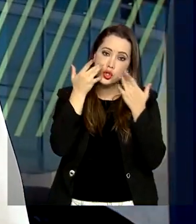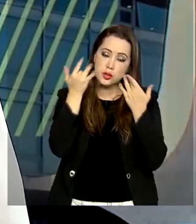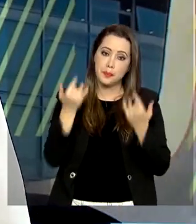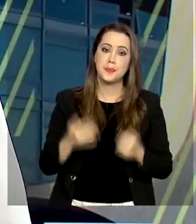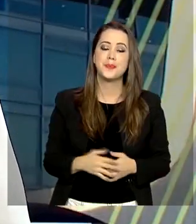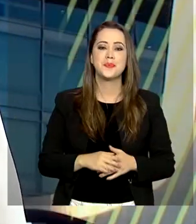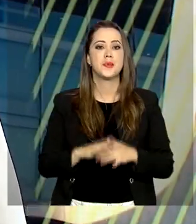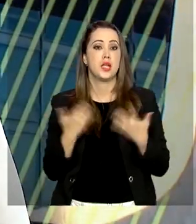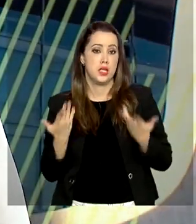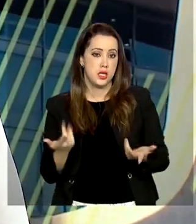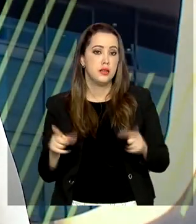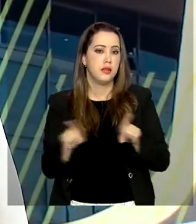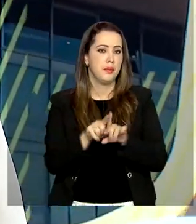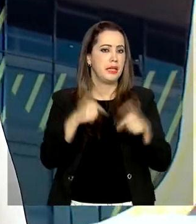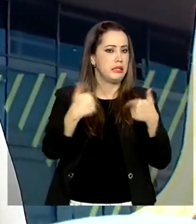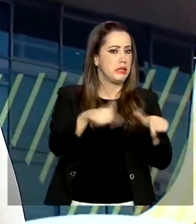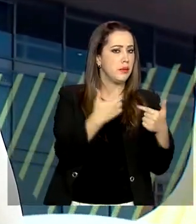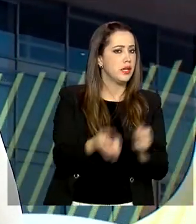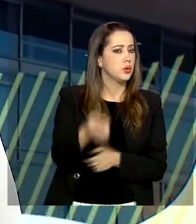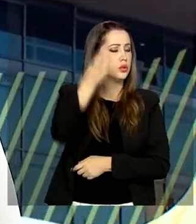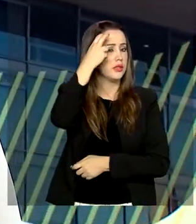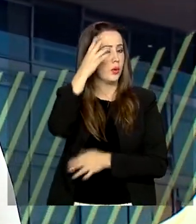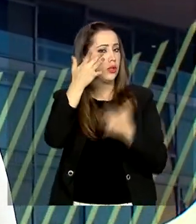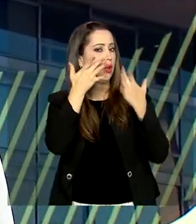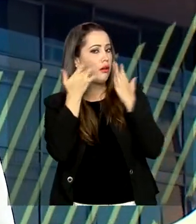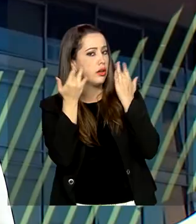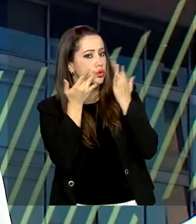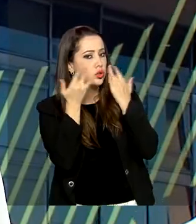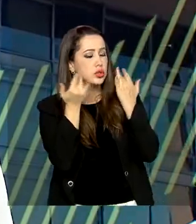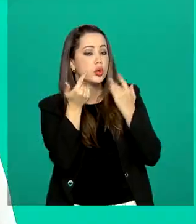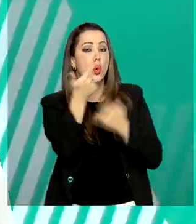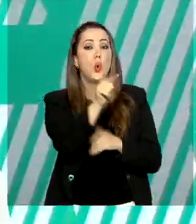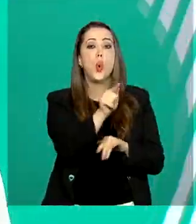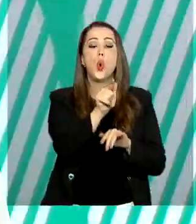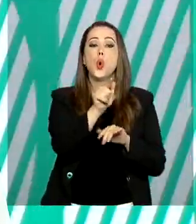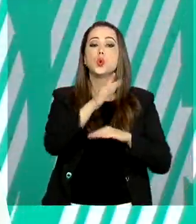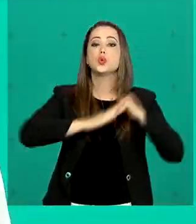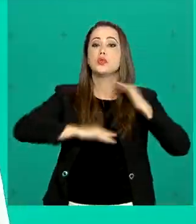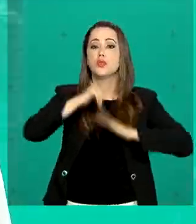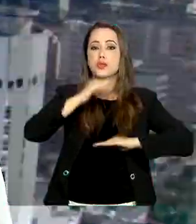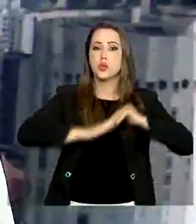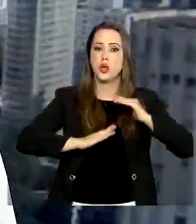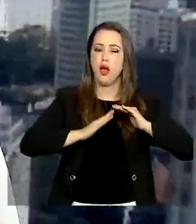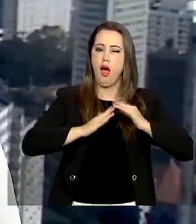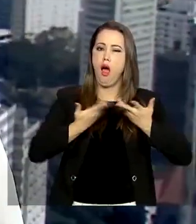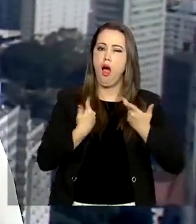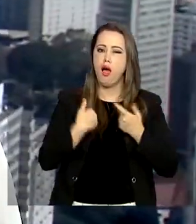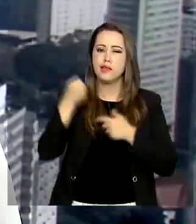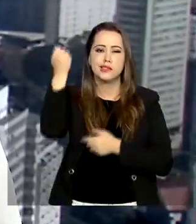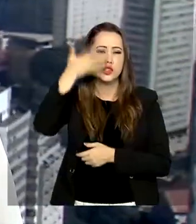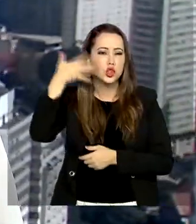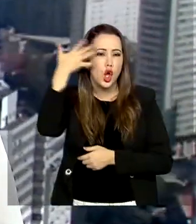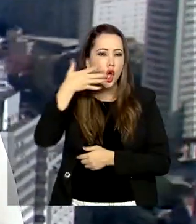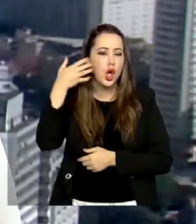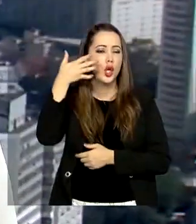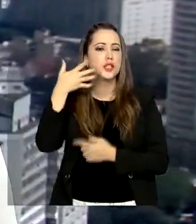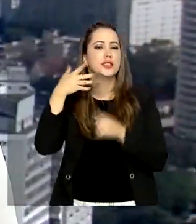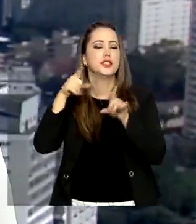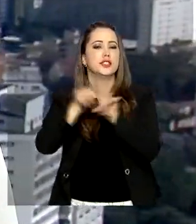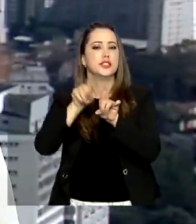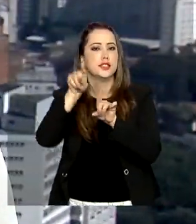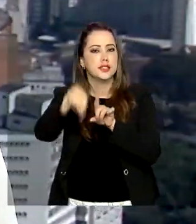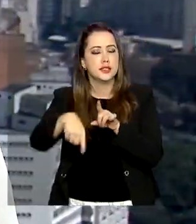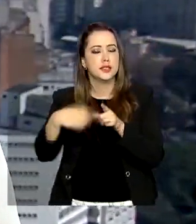Além de trabalhadores da cultura e artistas, outros profissionais como contadores de histórias, produtores,